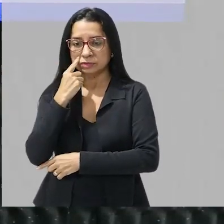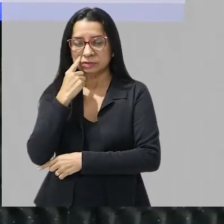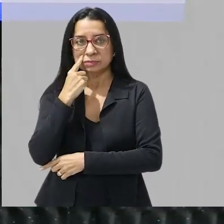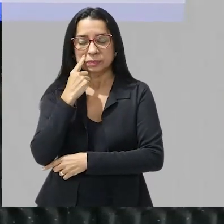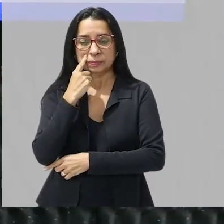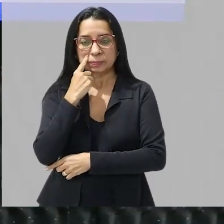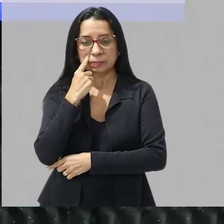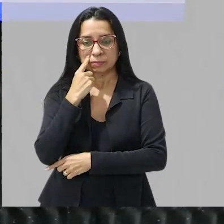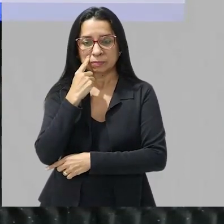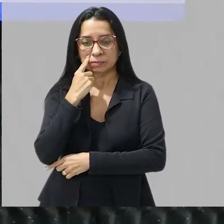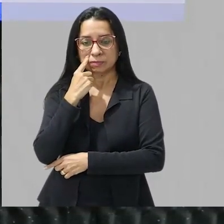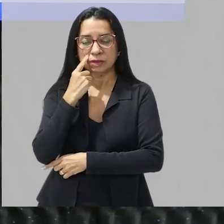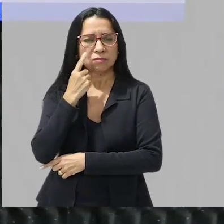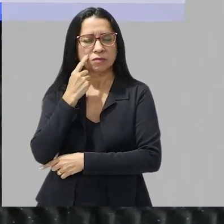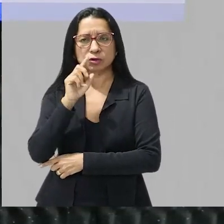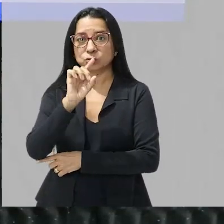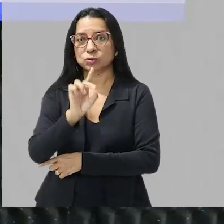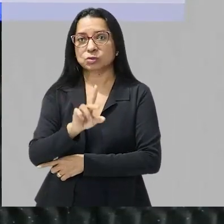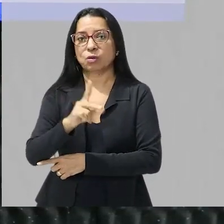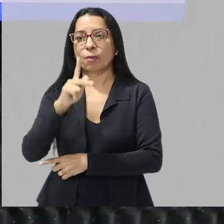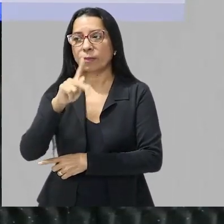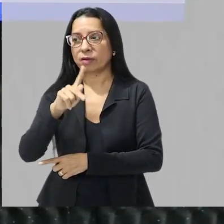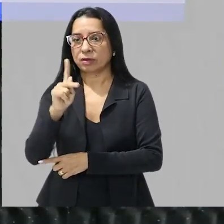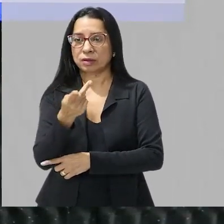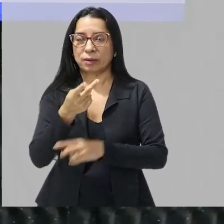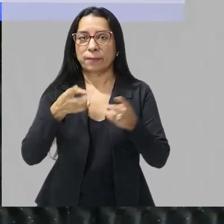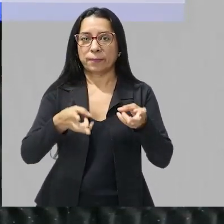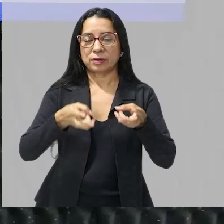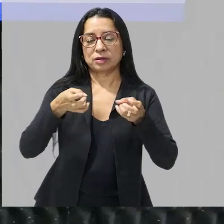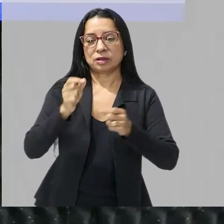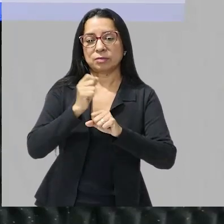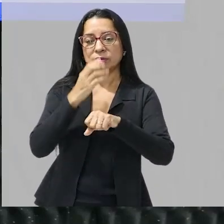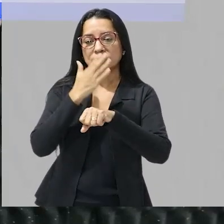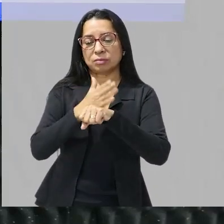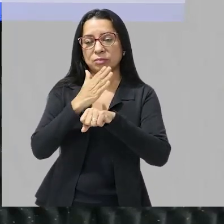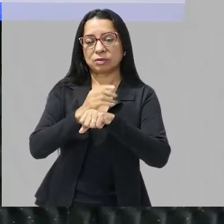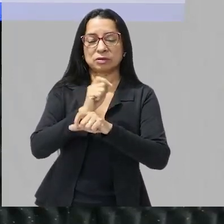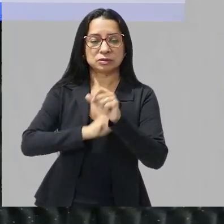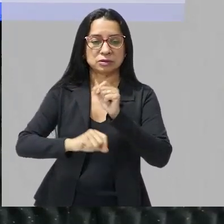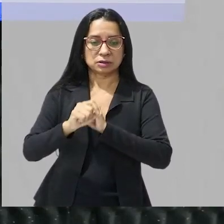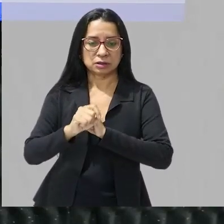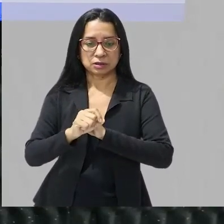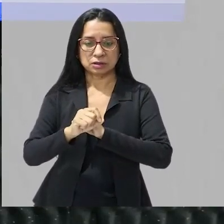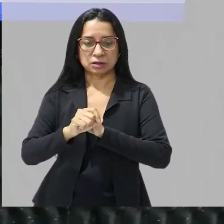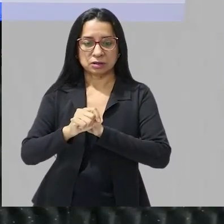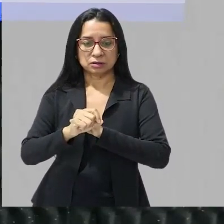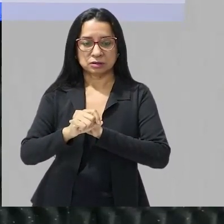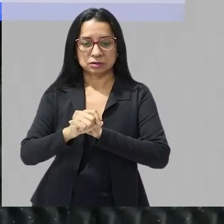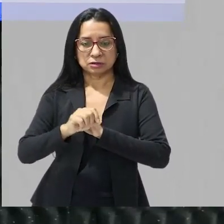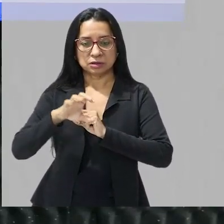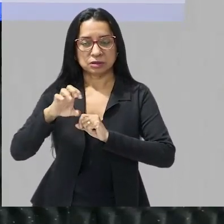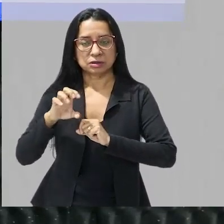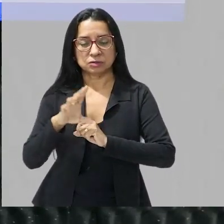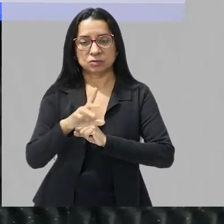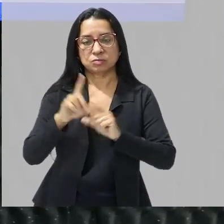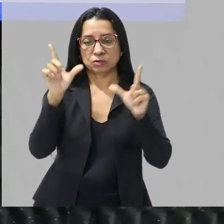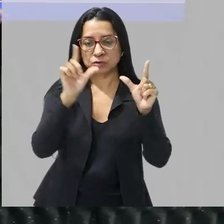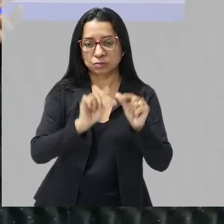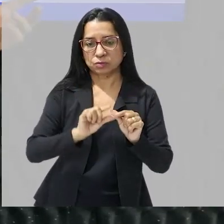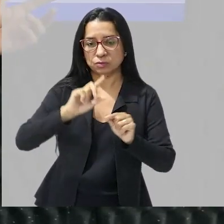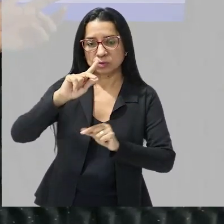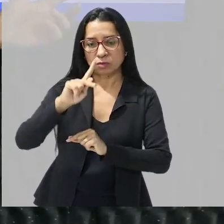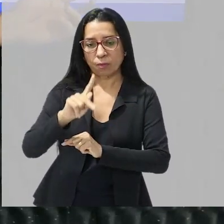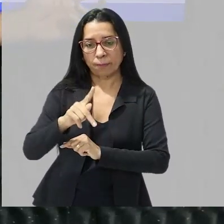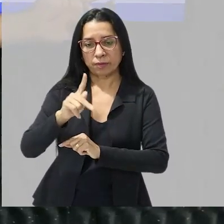analisar só o pH você percebe que a atividade enzimática ela diminuiu com o aumento do pH quando foi para o pH